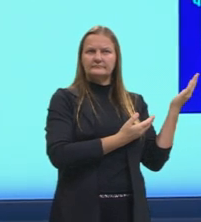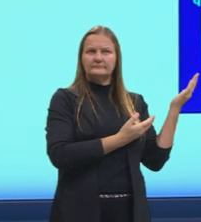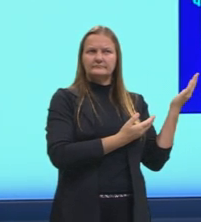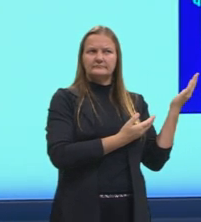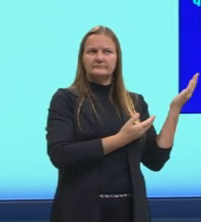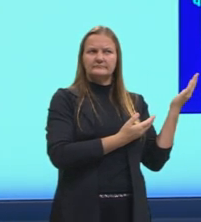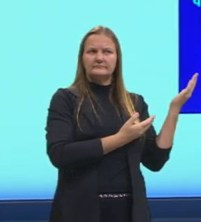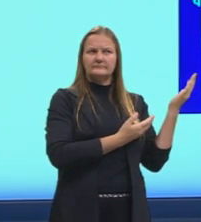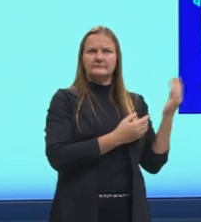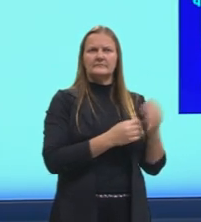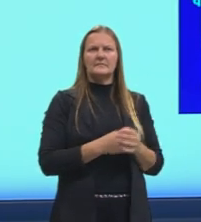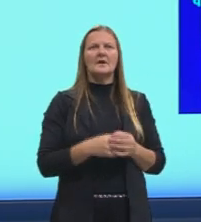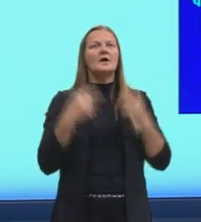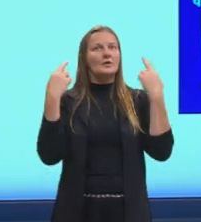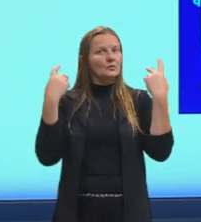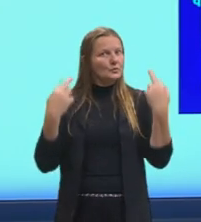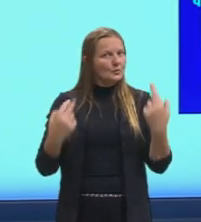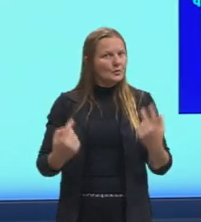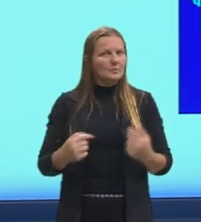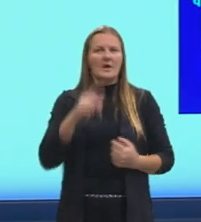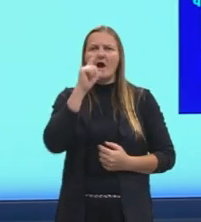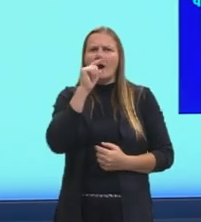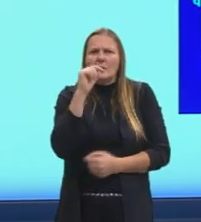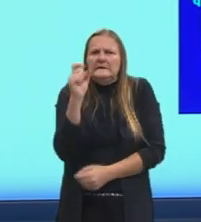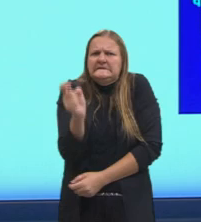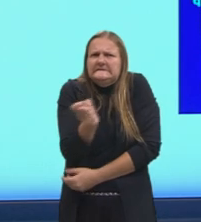Gurizada, normalzinho, né? Nós temos aí águas frias.